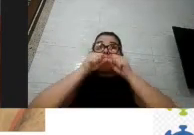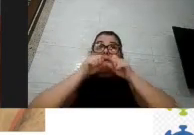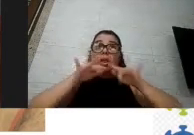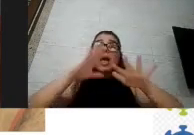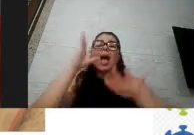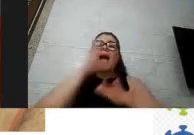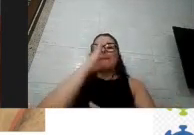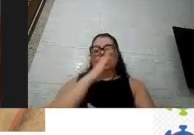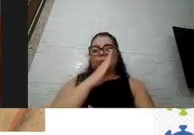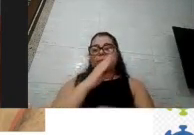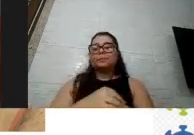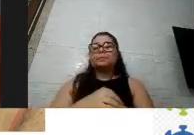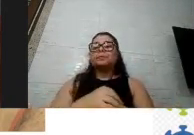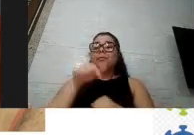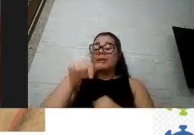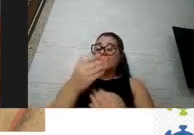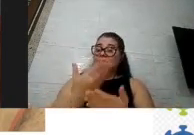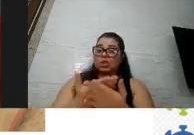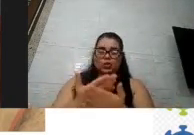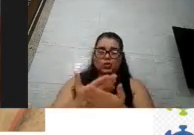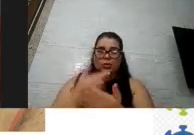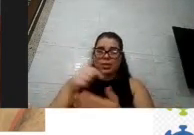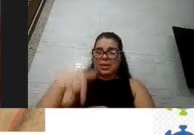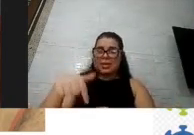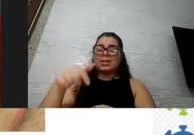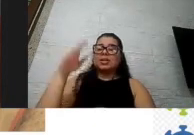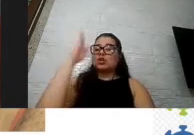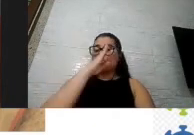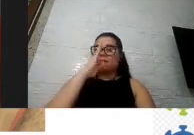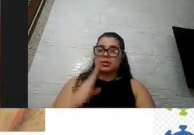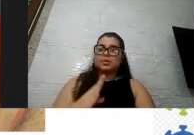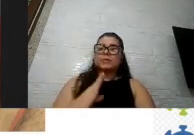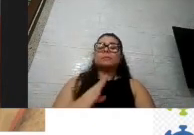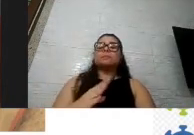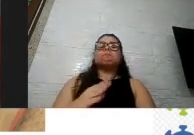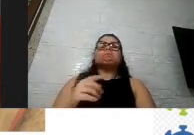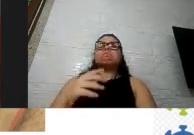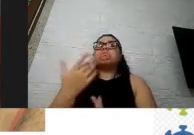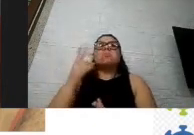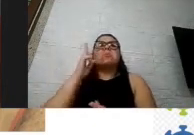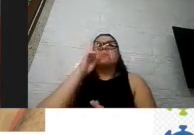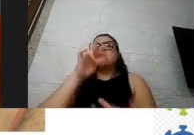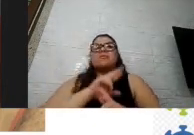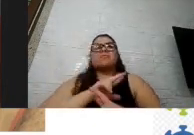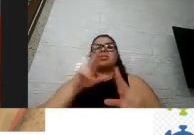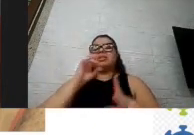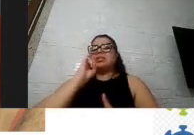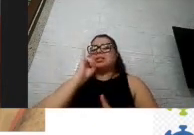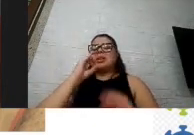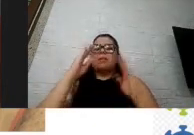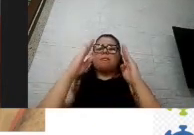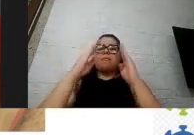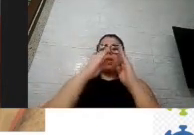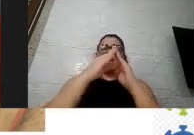viu diferença em relação a pessoas que foram internadas se moravam com a família ou se moravam